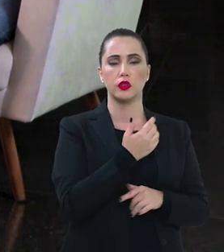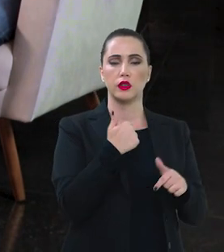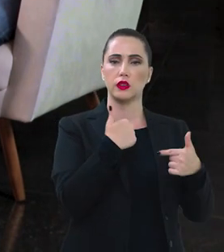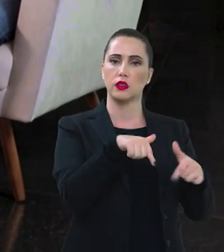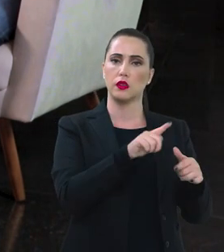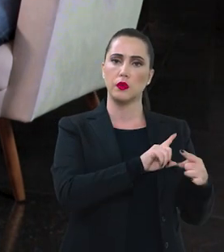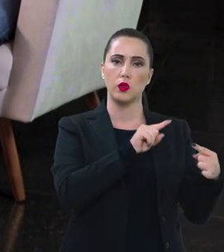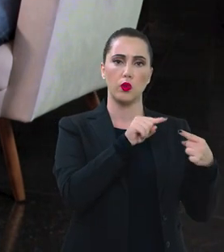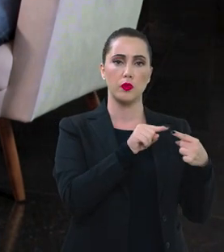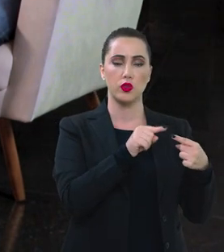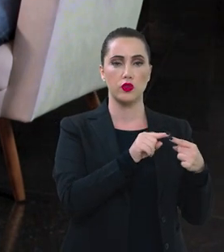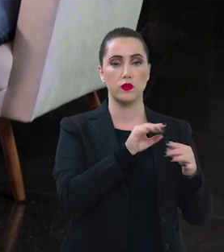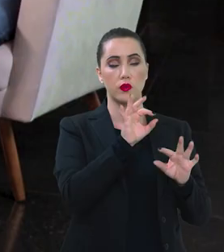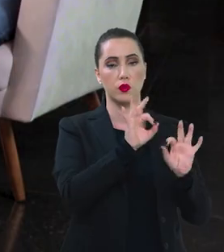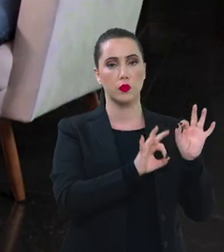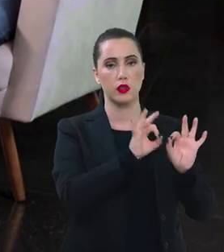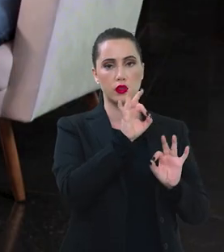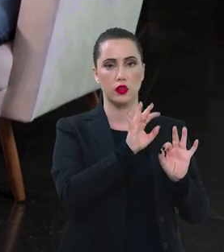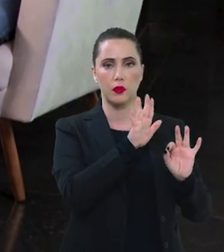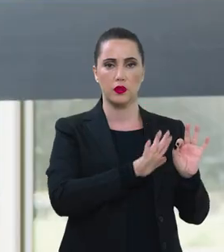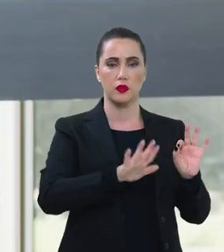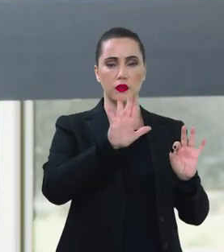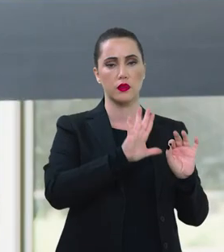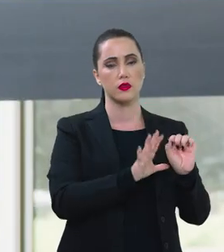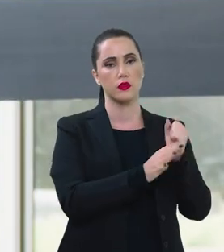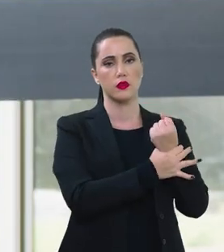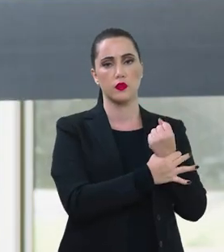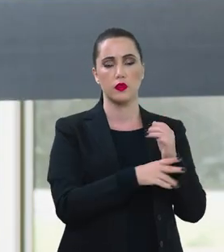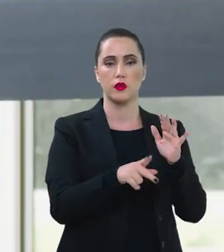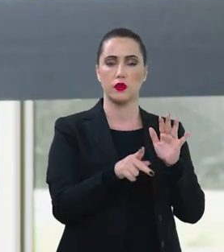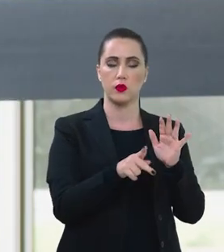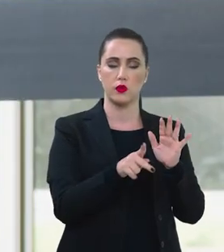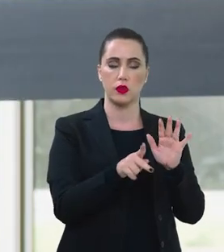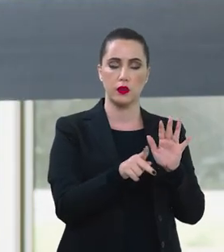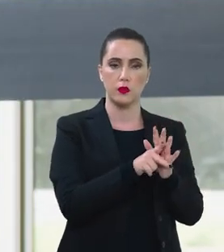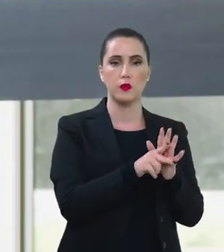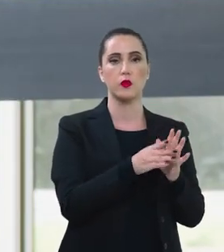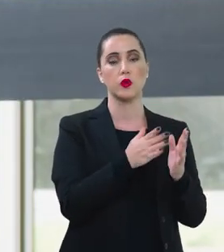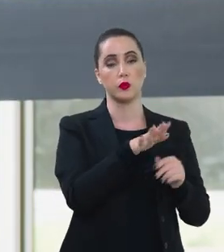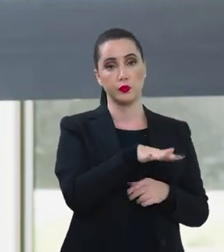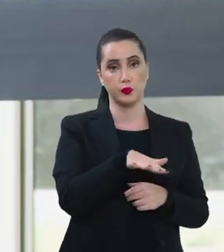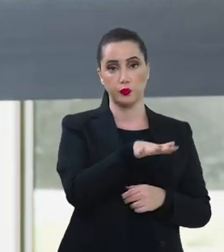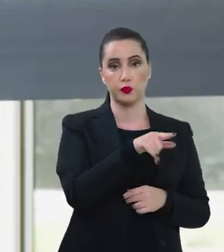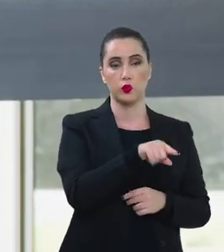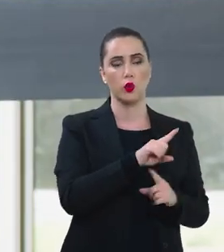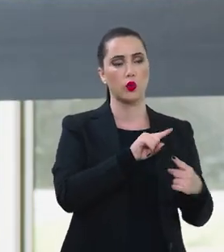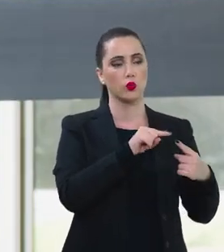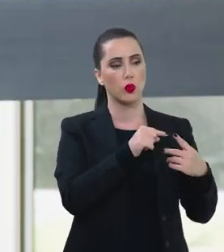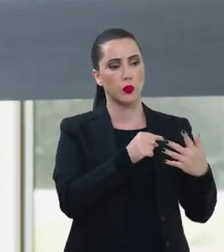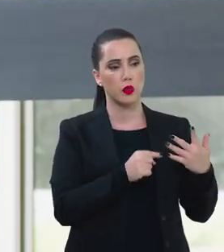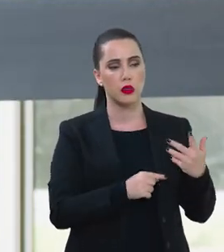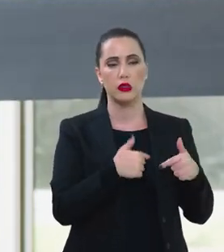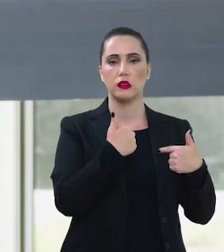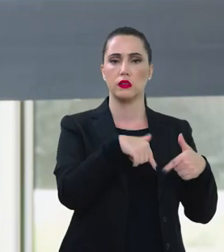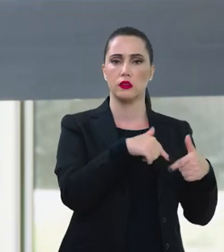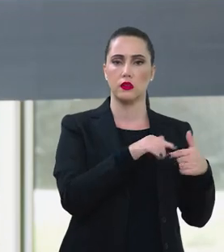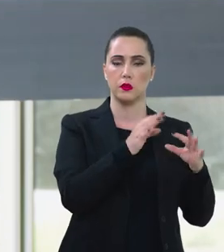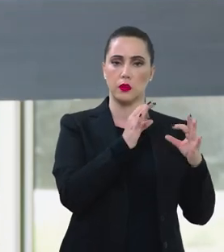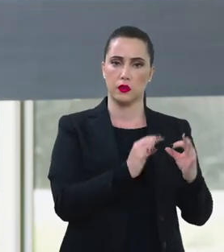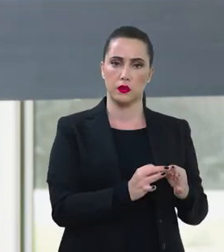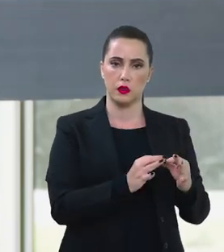que a gente tem trabalhado com as metas do Plano Nacional de Segurança Pública. Nós temos um Plano Nacional de Segurança Pública que determina algumas